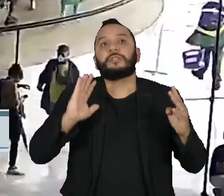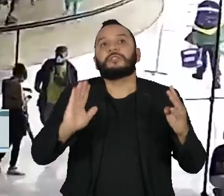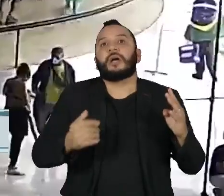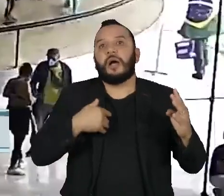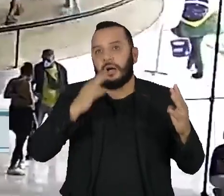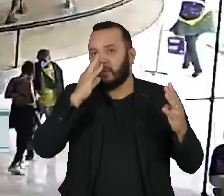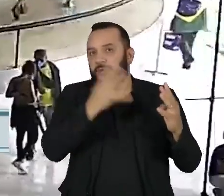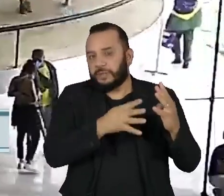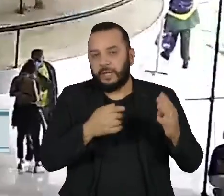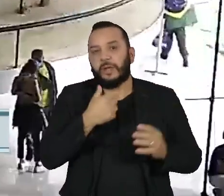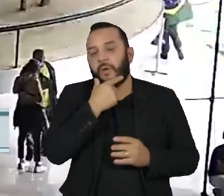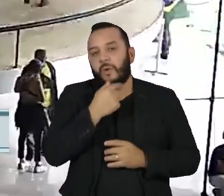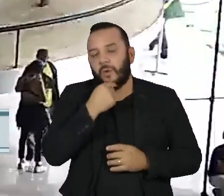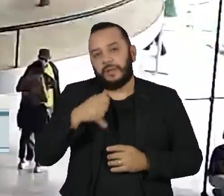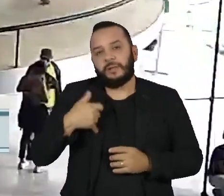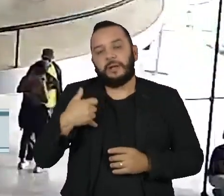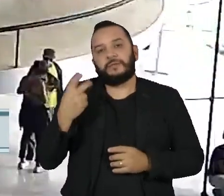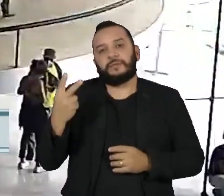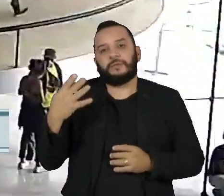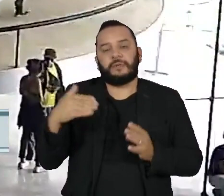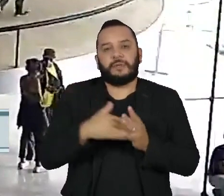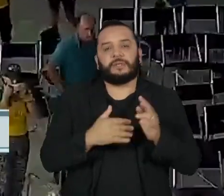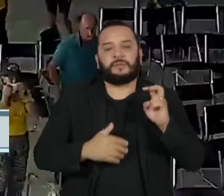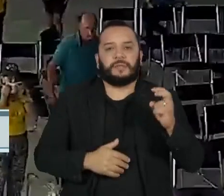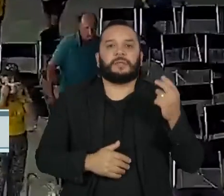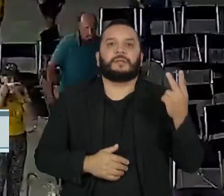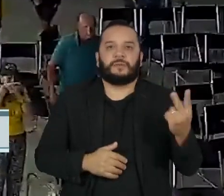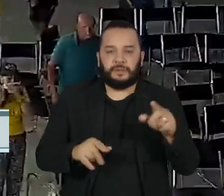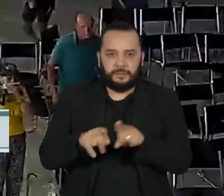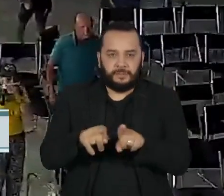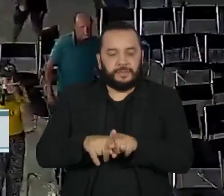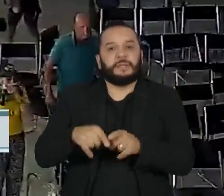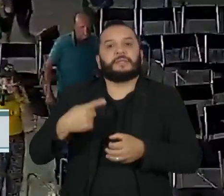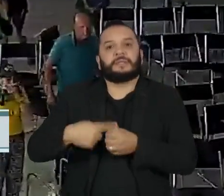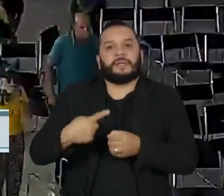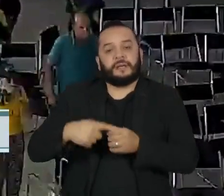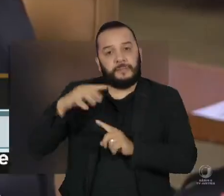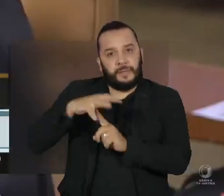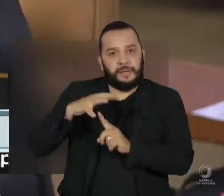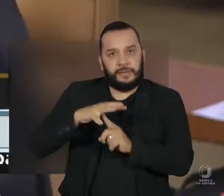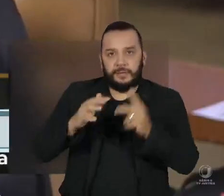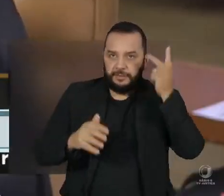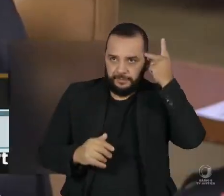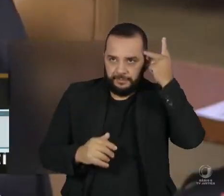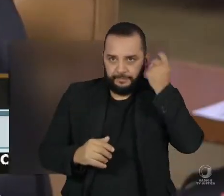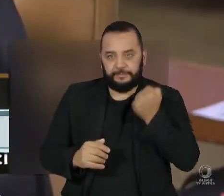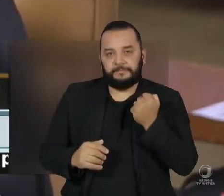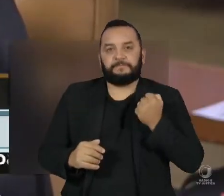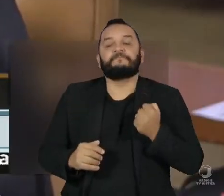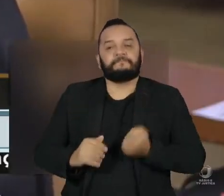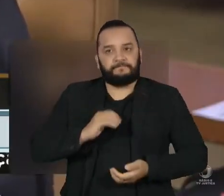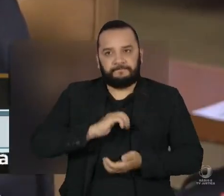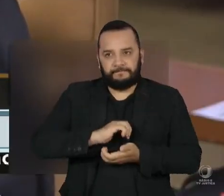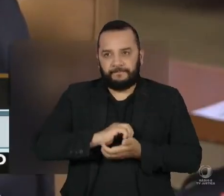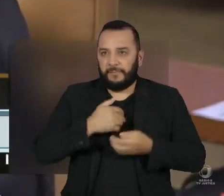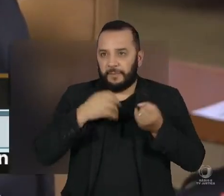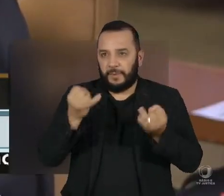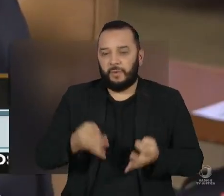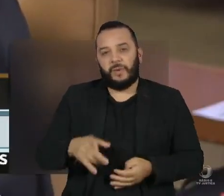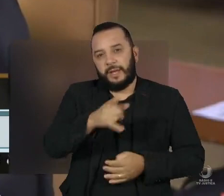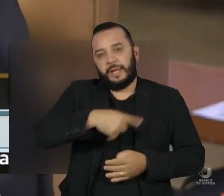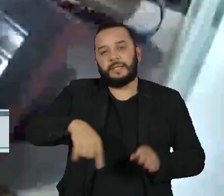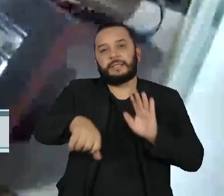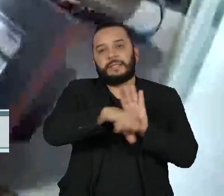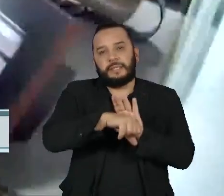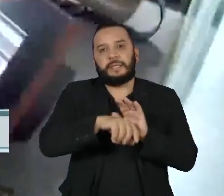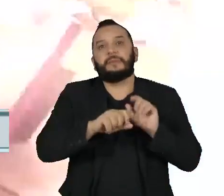homens com idades entre 24 e 52 anos e de cidades no Paraná e em São Paulo. De acordo com o Supremo, eles respondem por crimes de